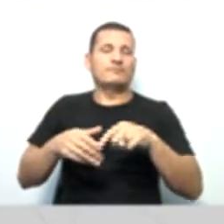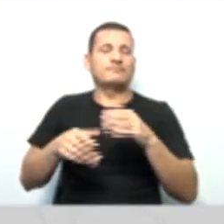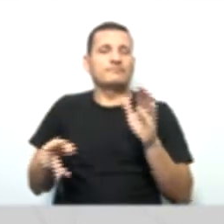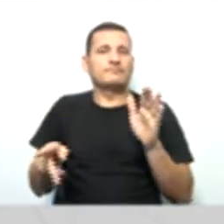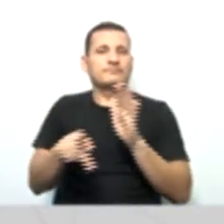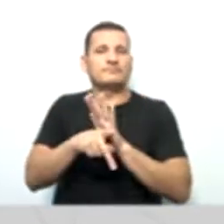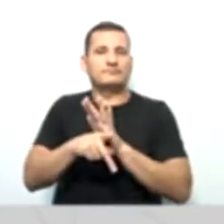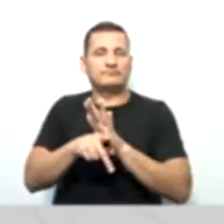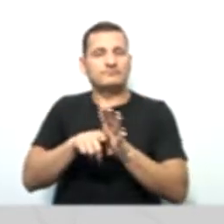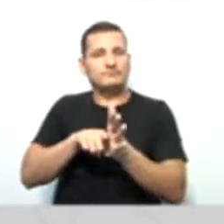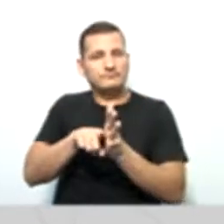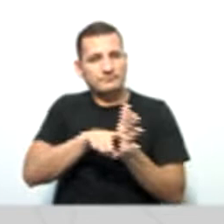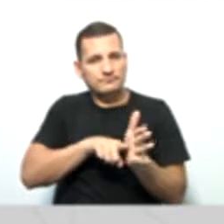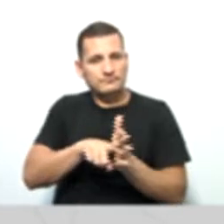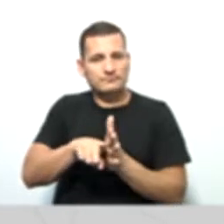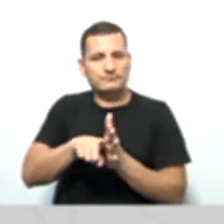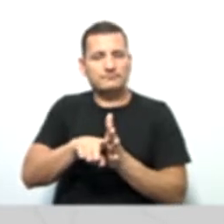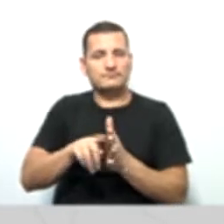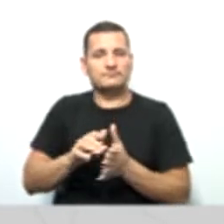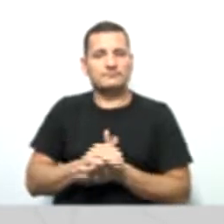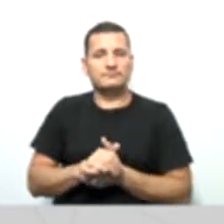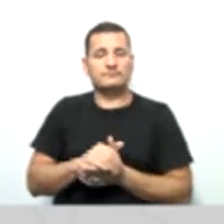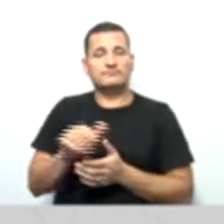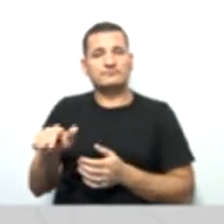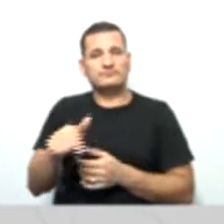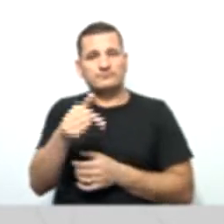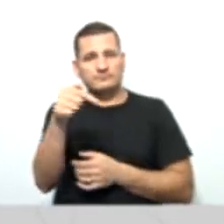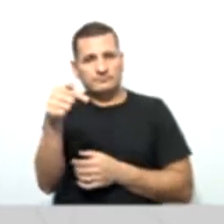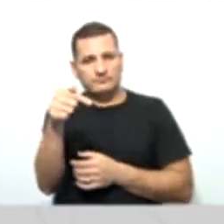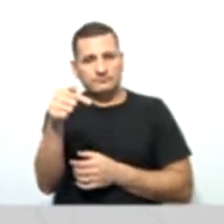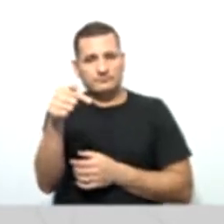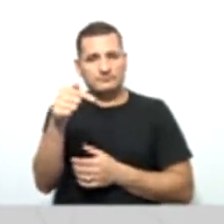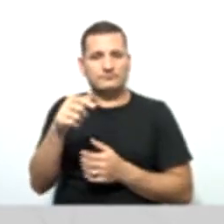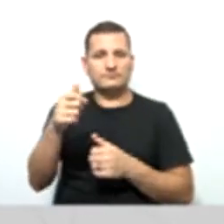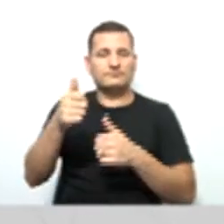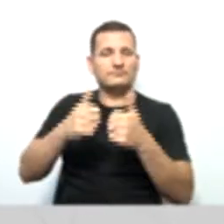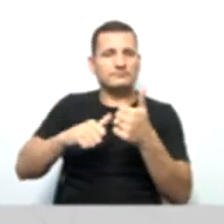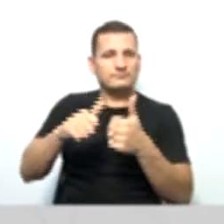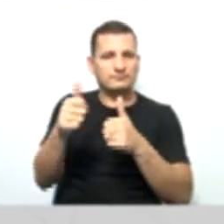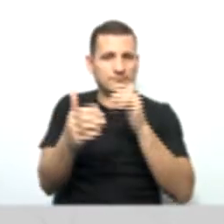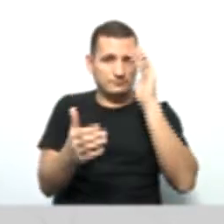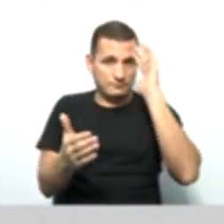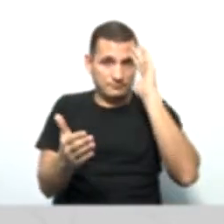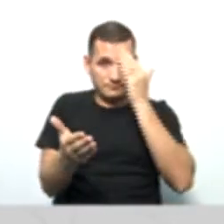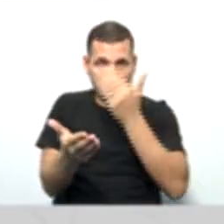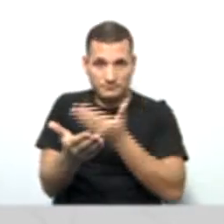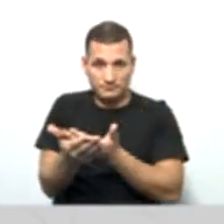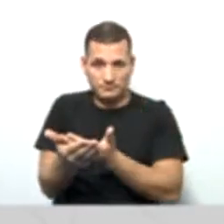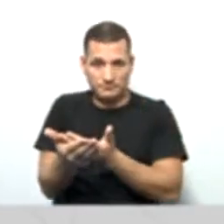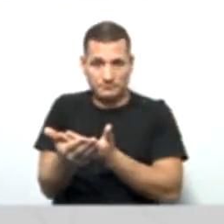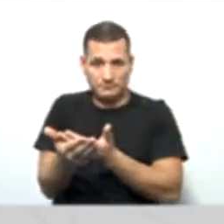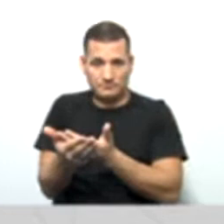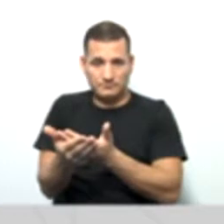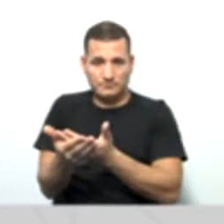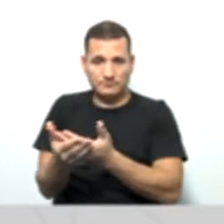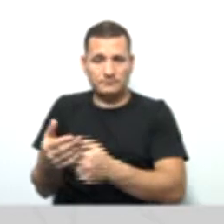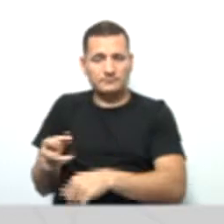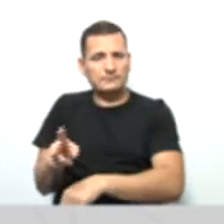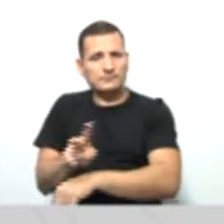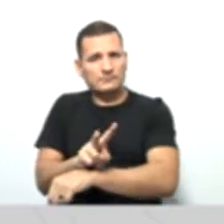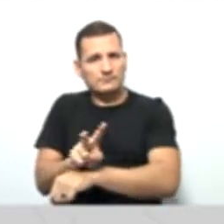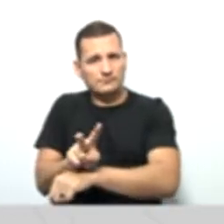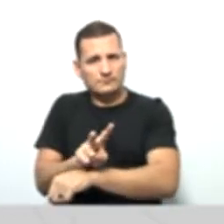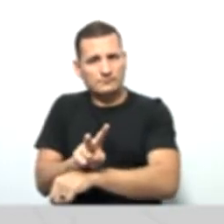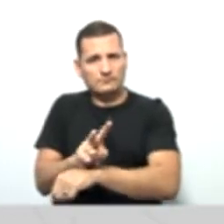da auditoria. Sétimo, avaliar com viabilidade, segurança, fidedignidade